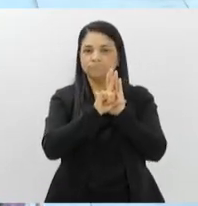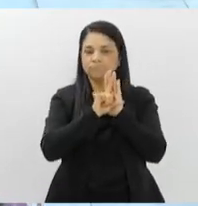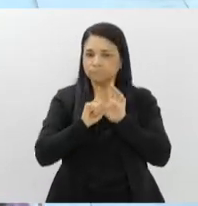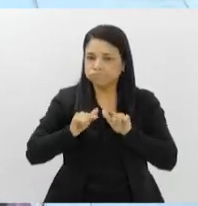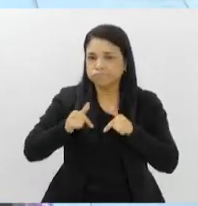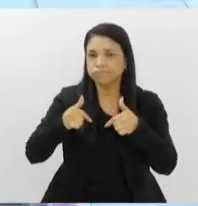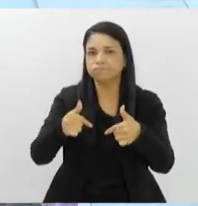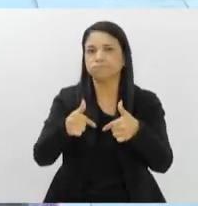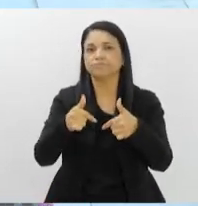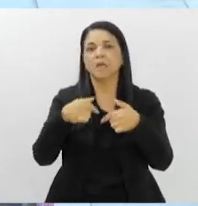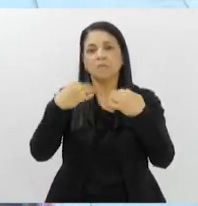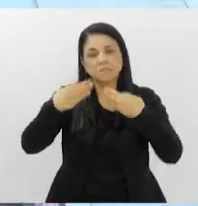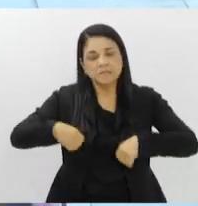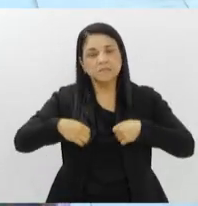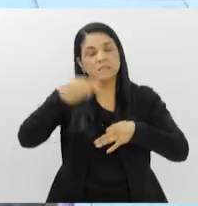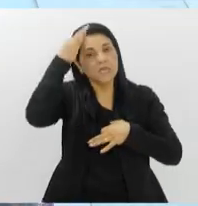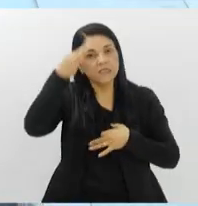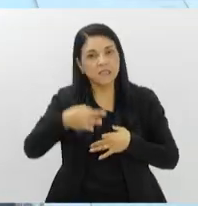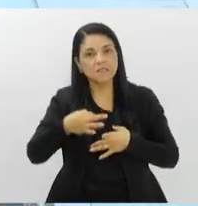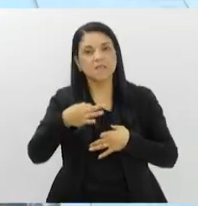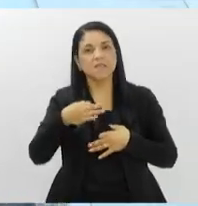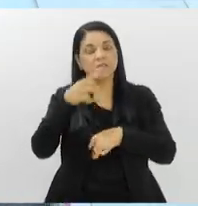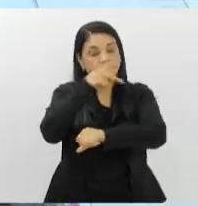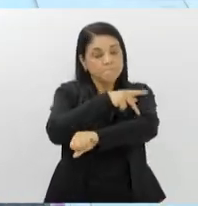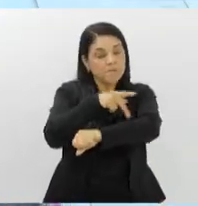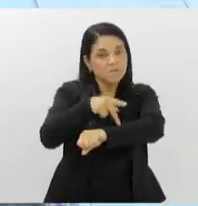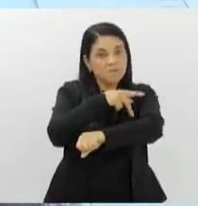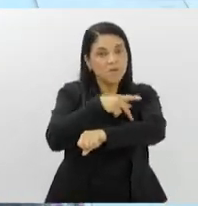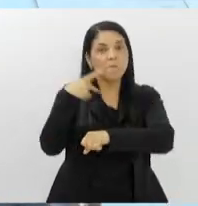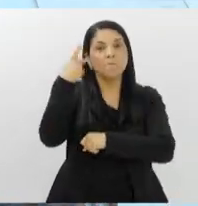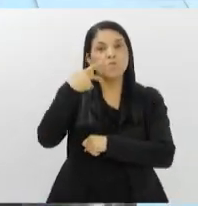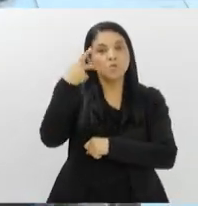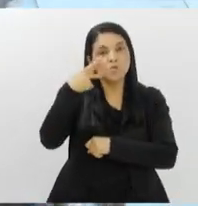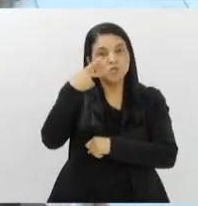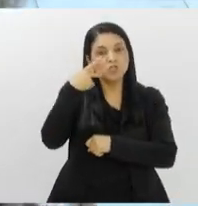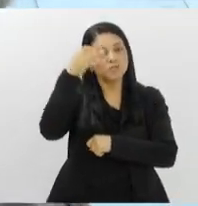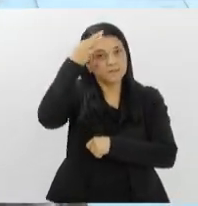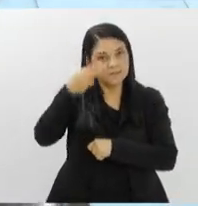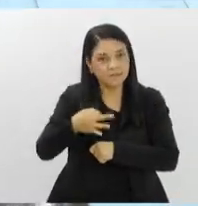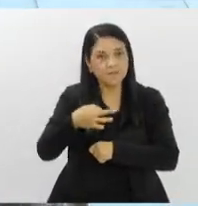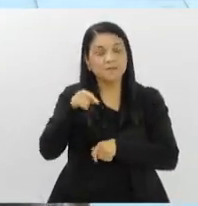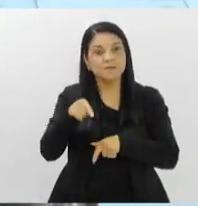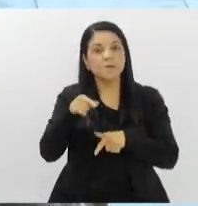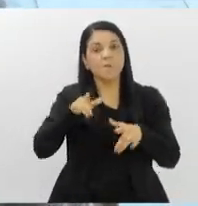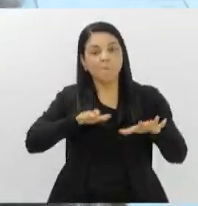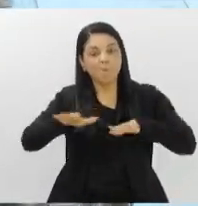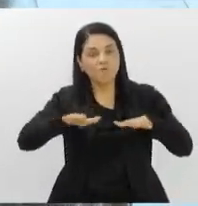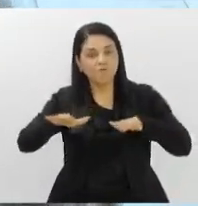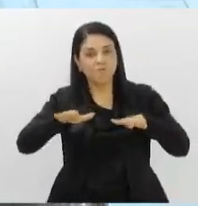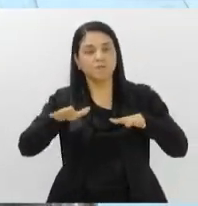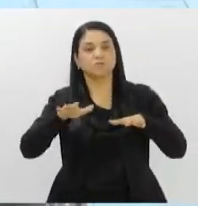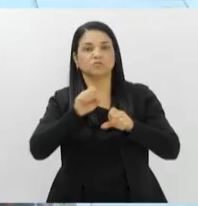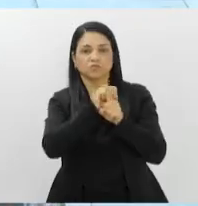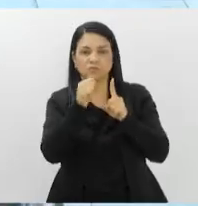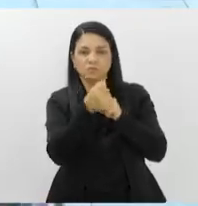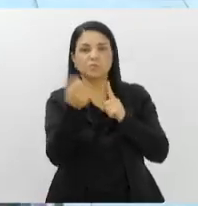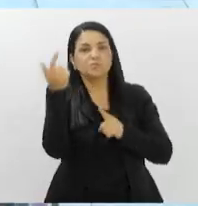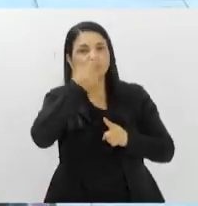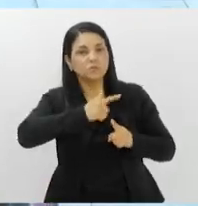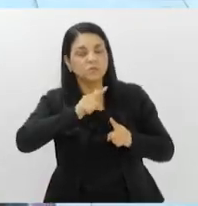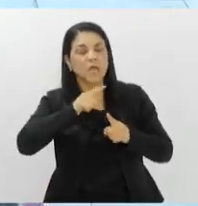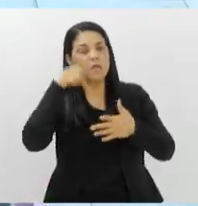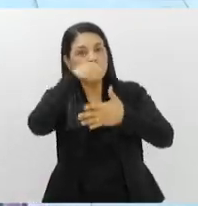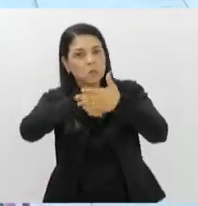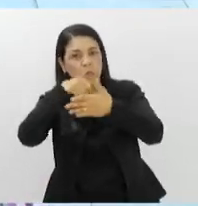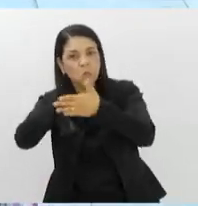É preciso que a gente compreenda pedagogicamente, politicamente, que é a partir dos movimentos sociais que a gente consegue, com a